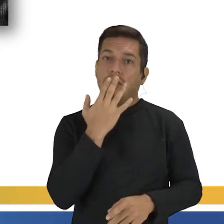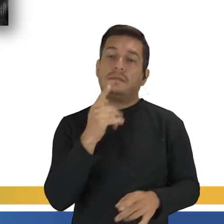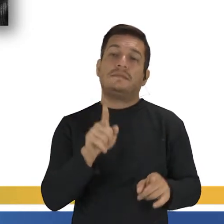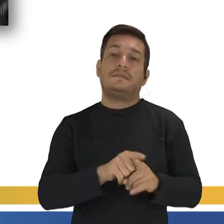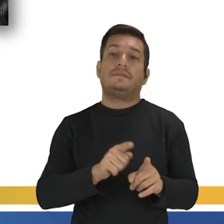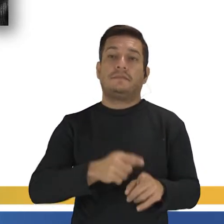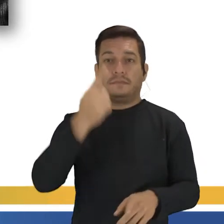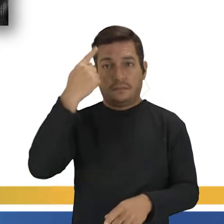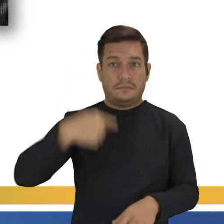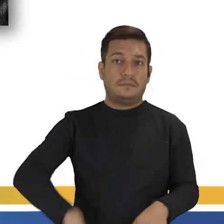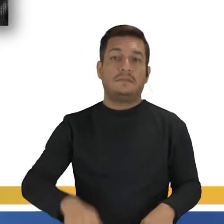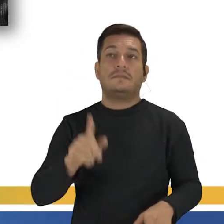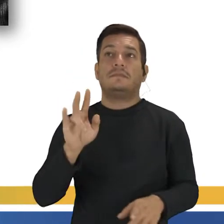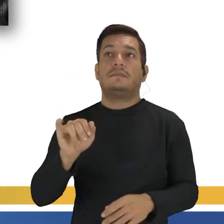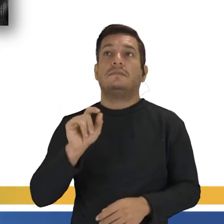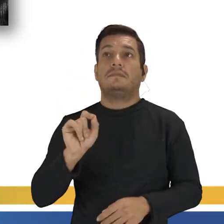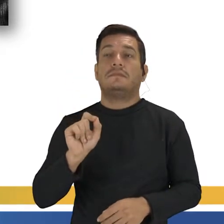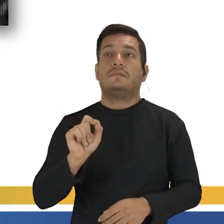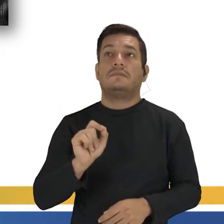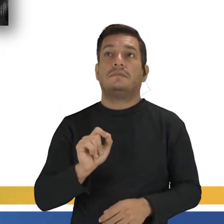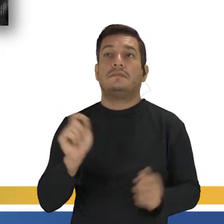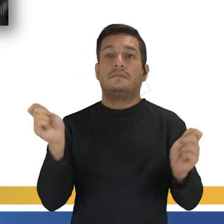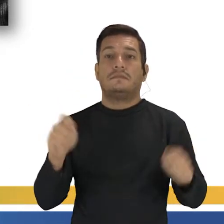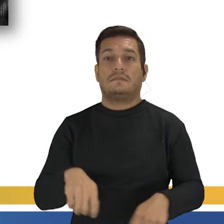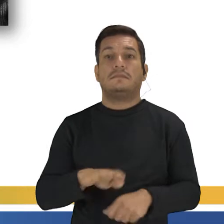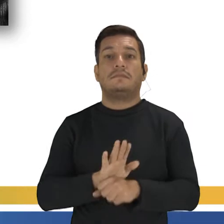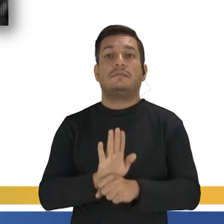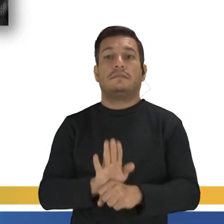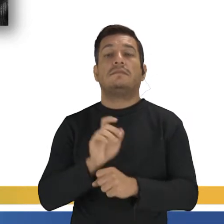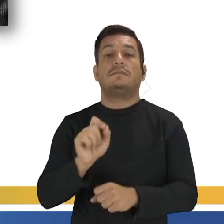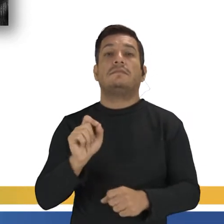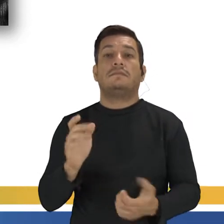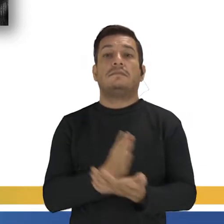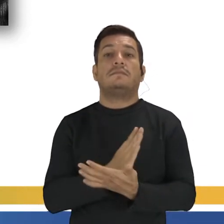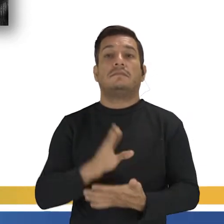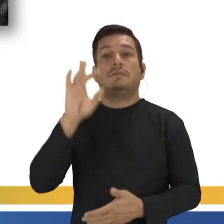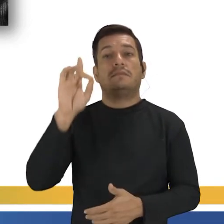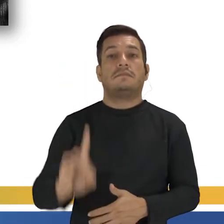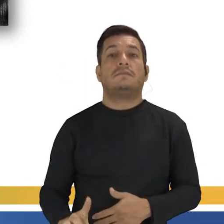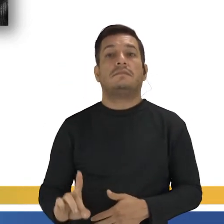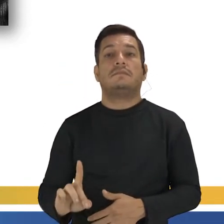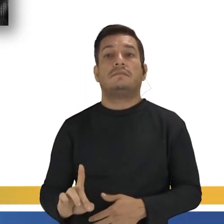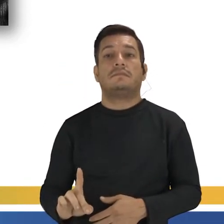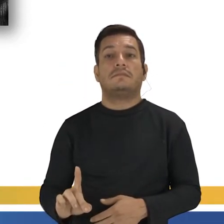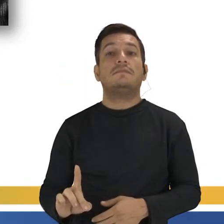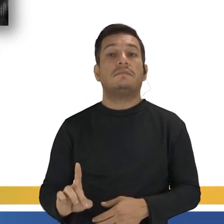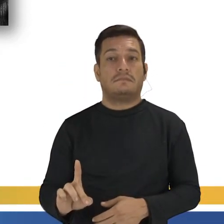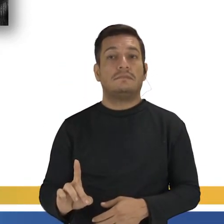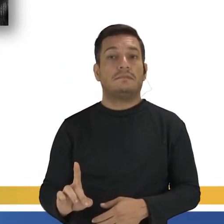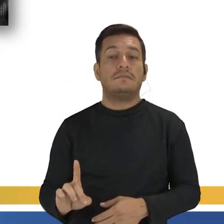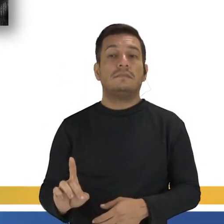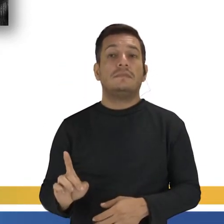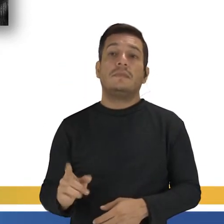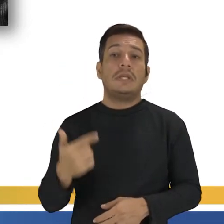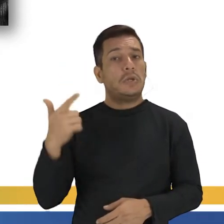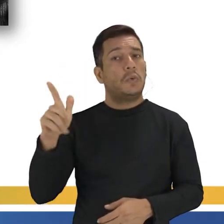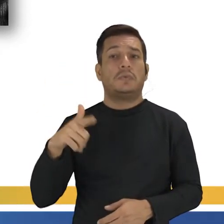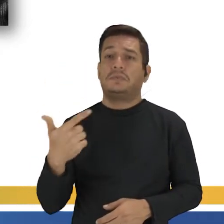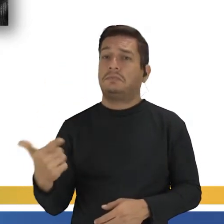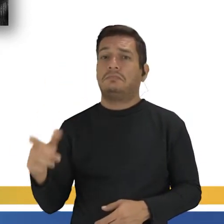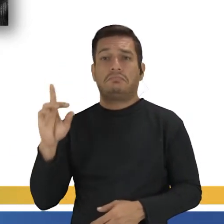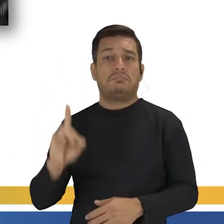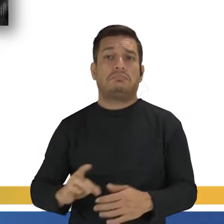ele vai servir para que alguns direitos sejam designados e outros não.